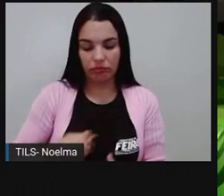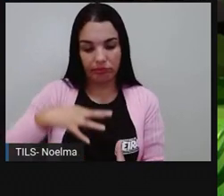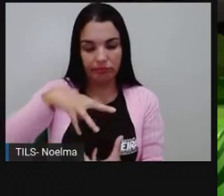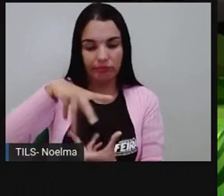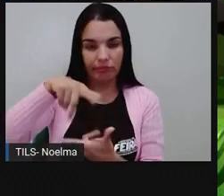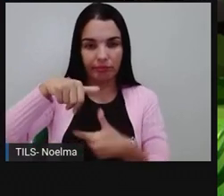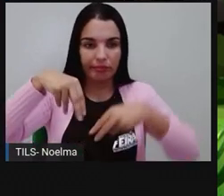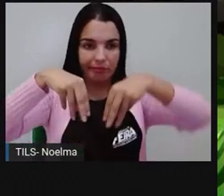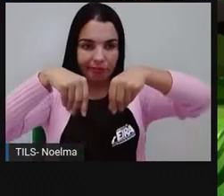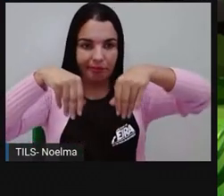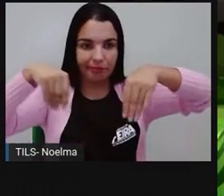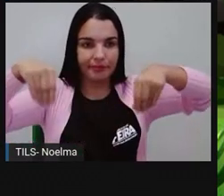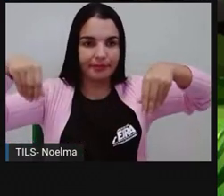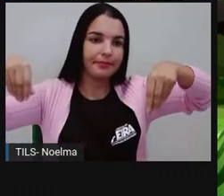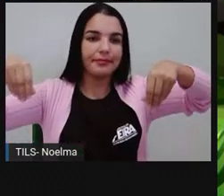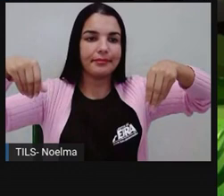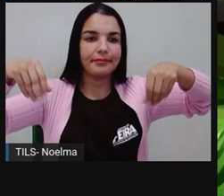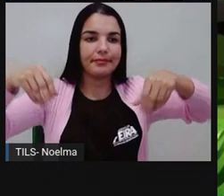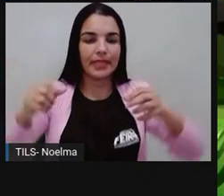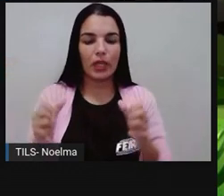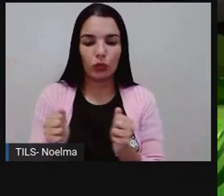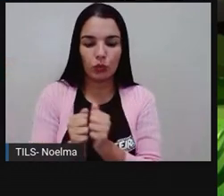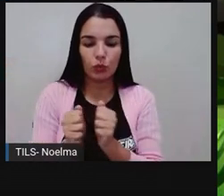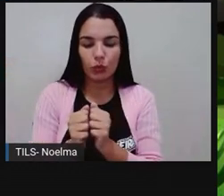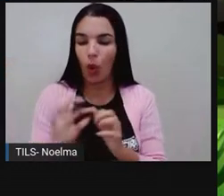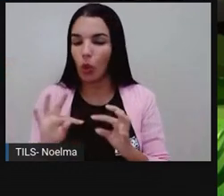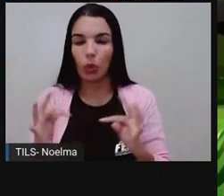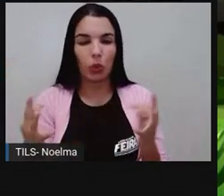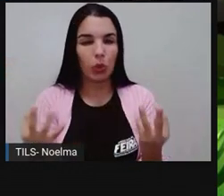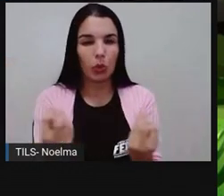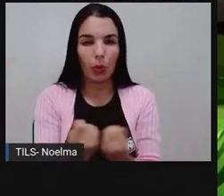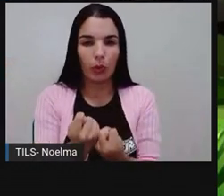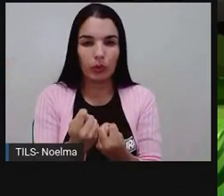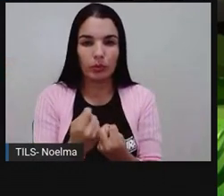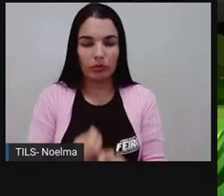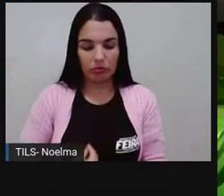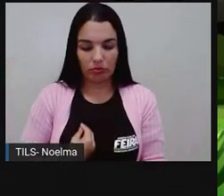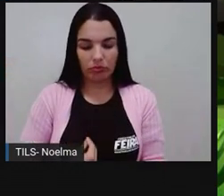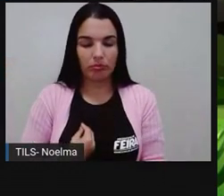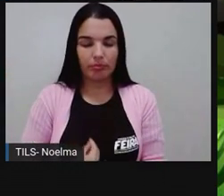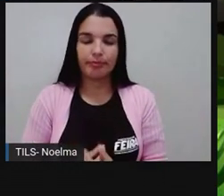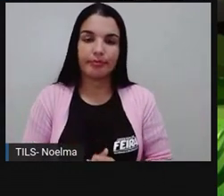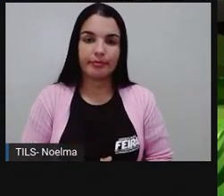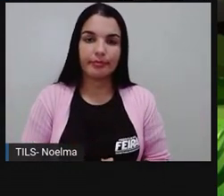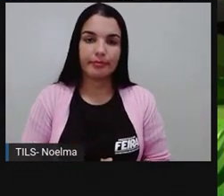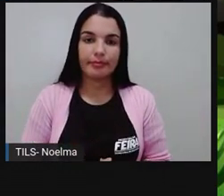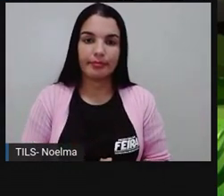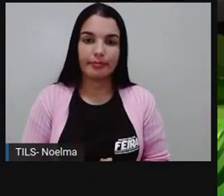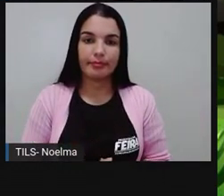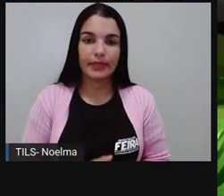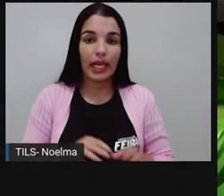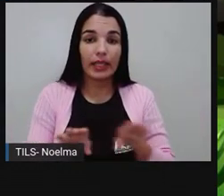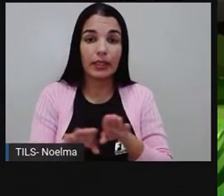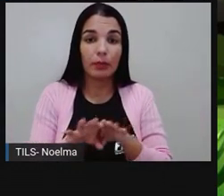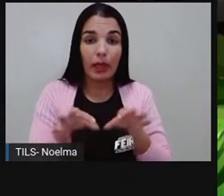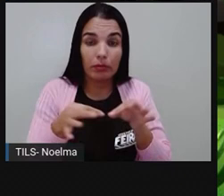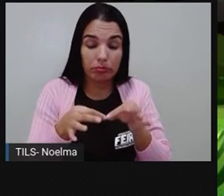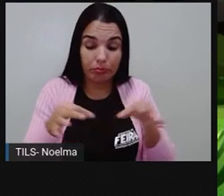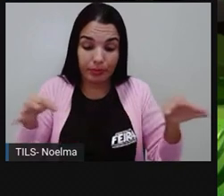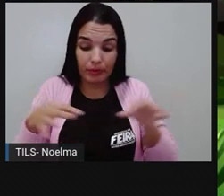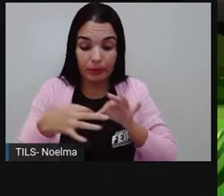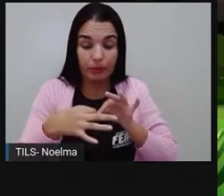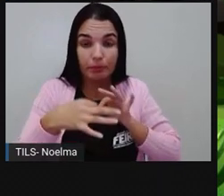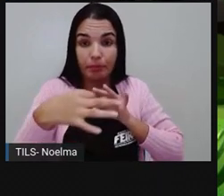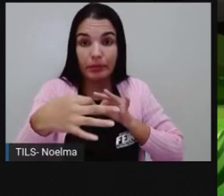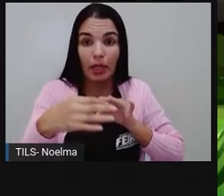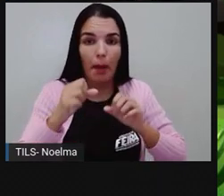Então, ecossfera é o conjunto de todos os ecossistemas existentes. E as dimensões, o tamanho de